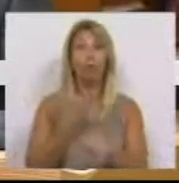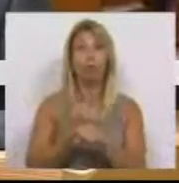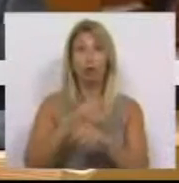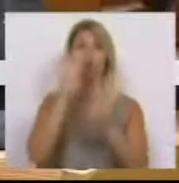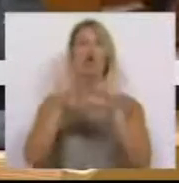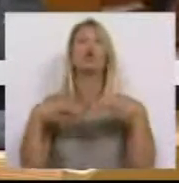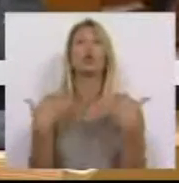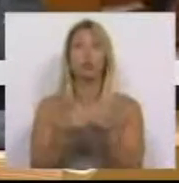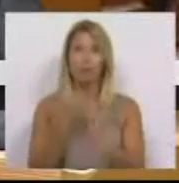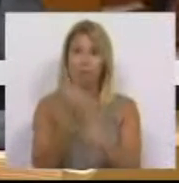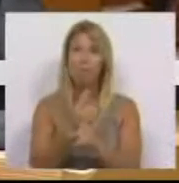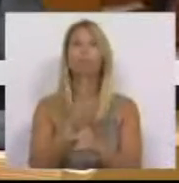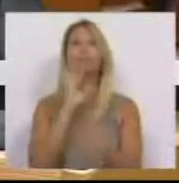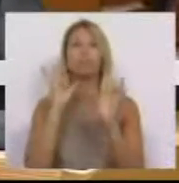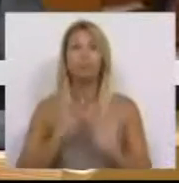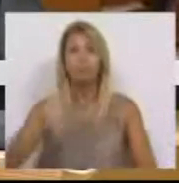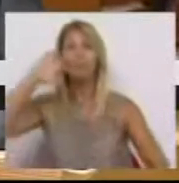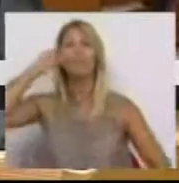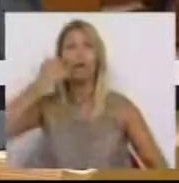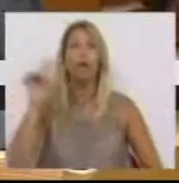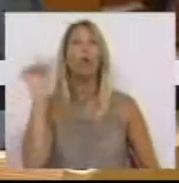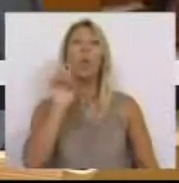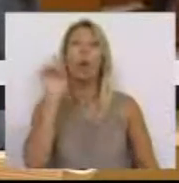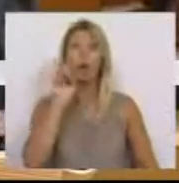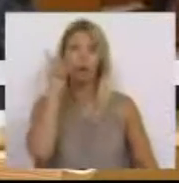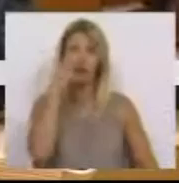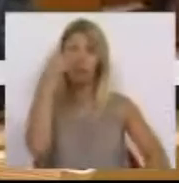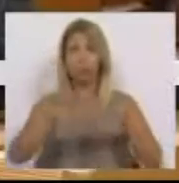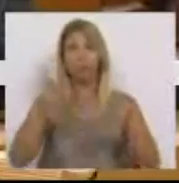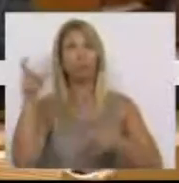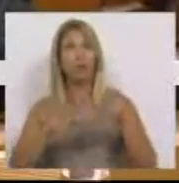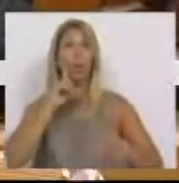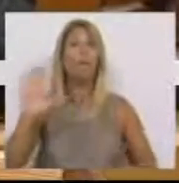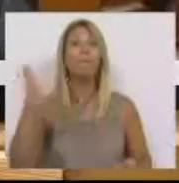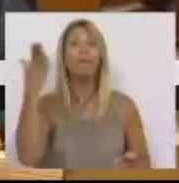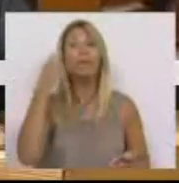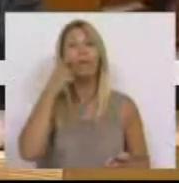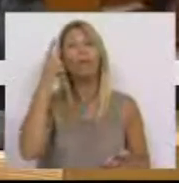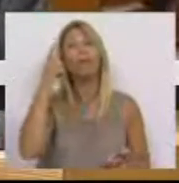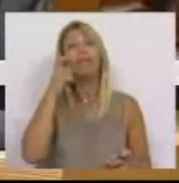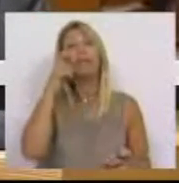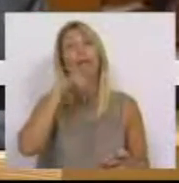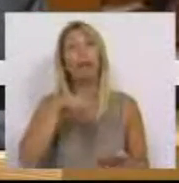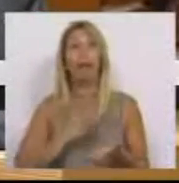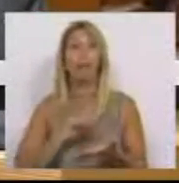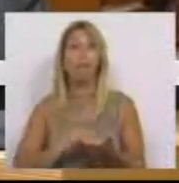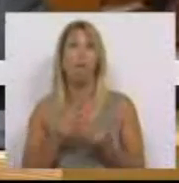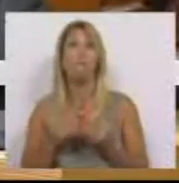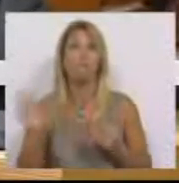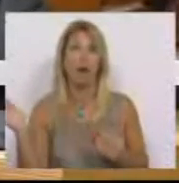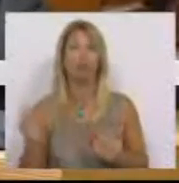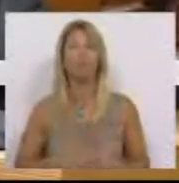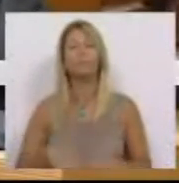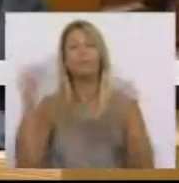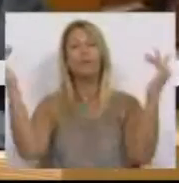de ter sérias implicações na qualidade de vida dos cidadãos, principalmente dos mais favorecidos. A redução do déficit